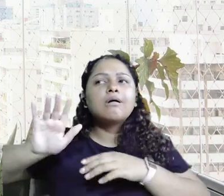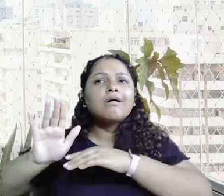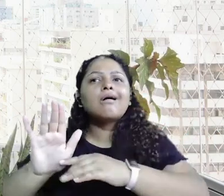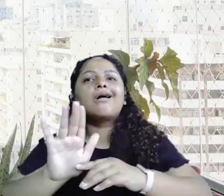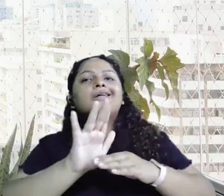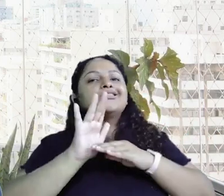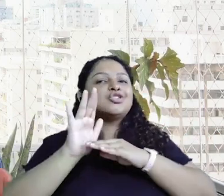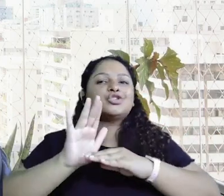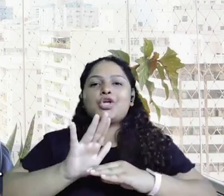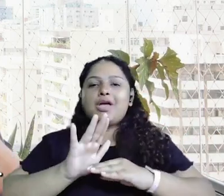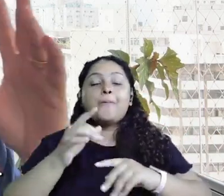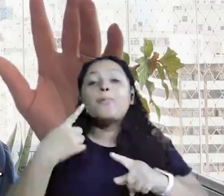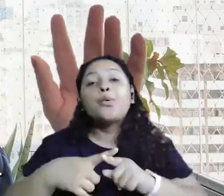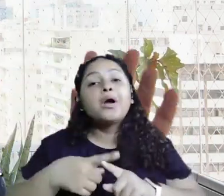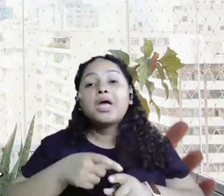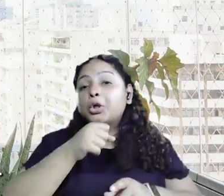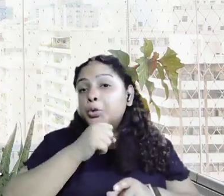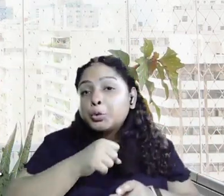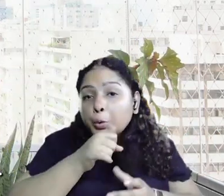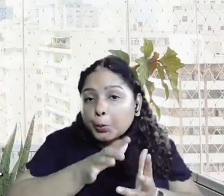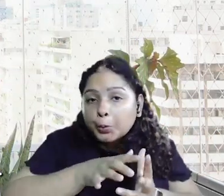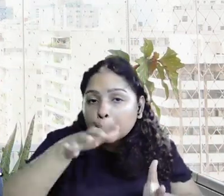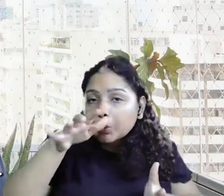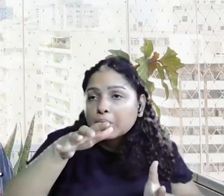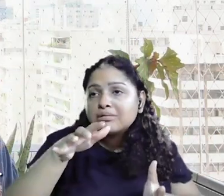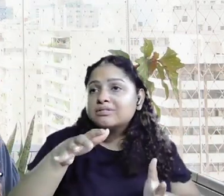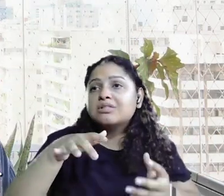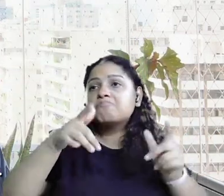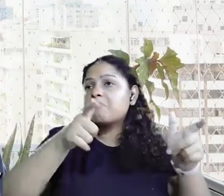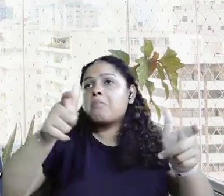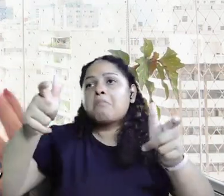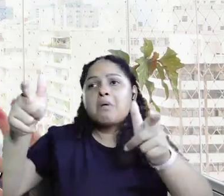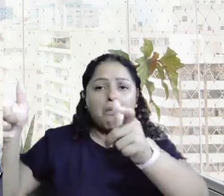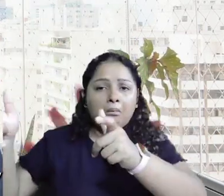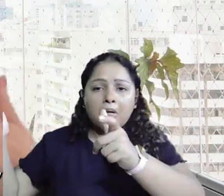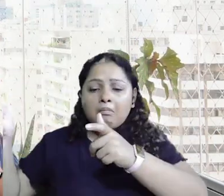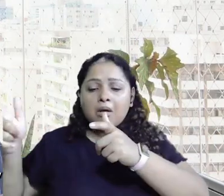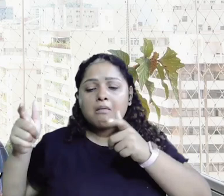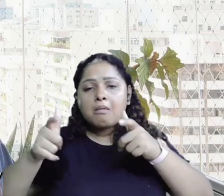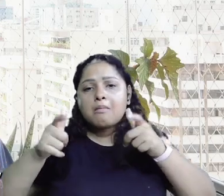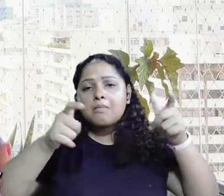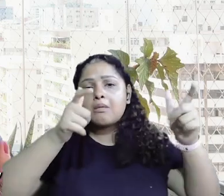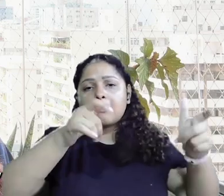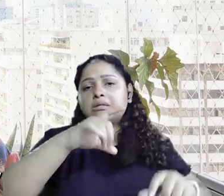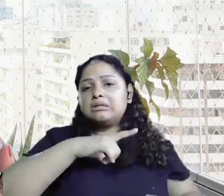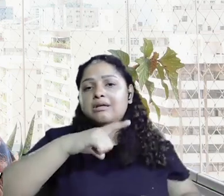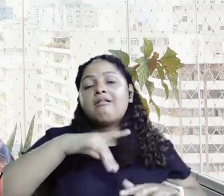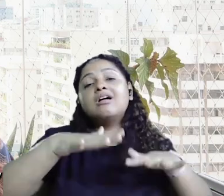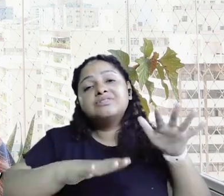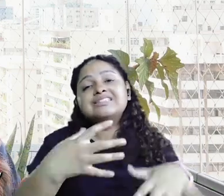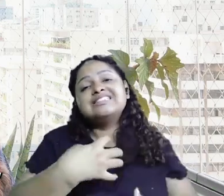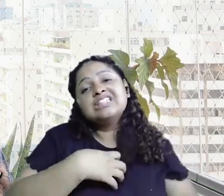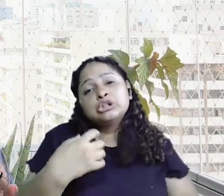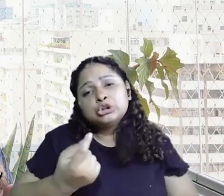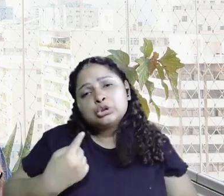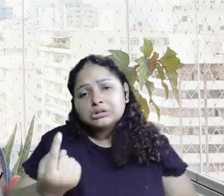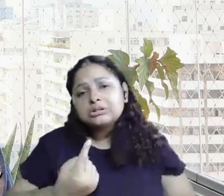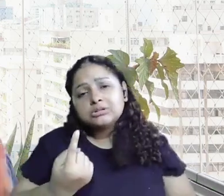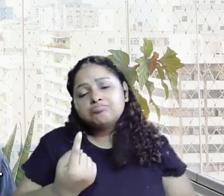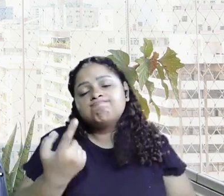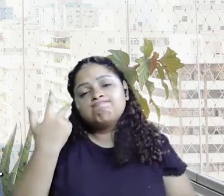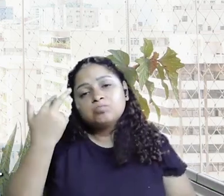pelo Brasil inteiro, tem sênior de todos os lugares e então por mais solitária que seja assim essa vida,